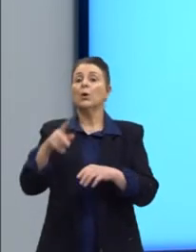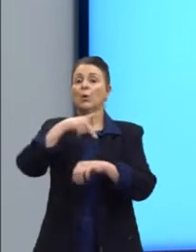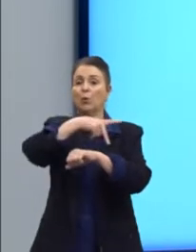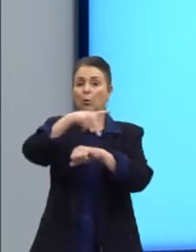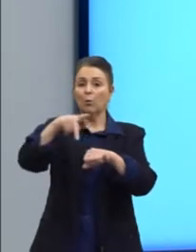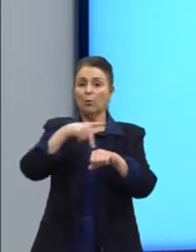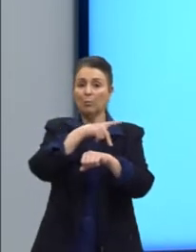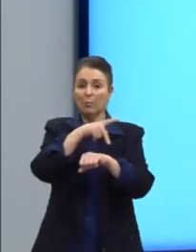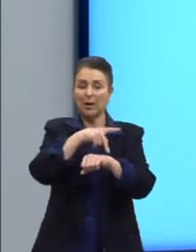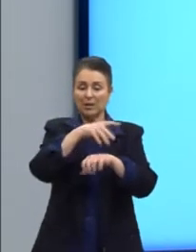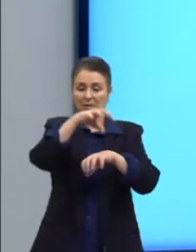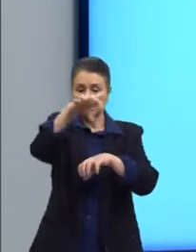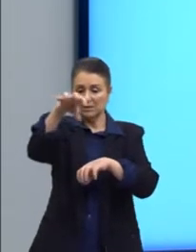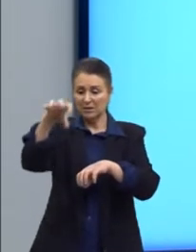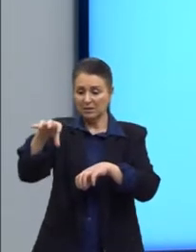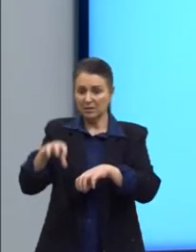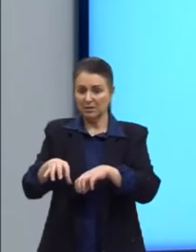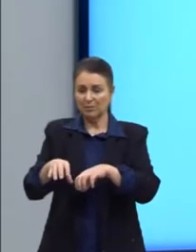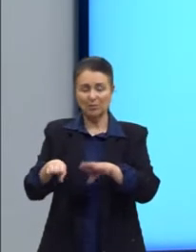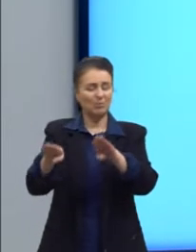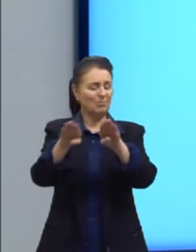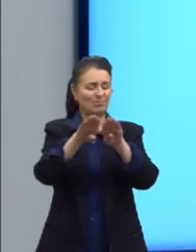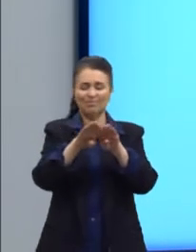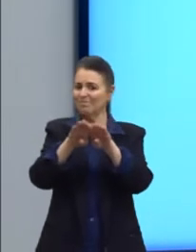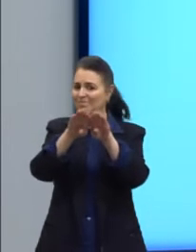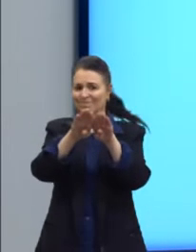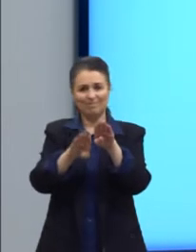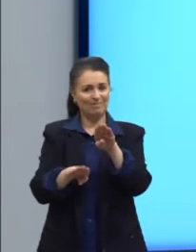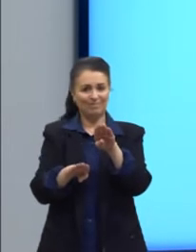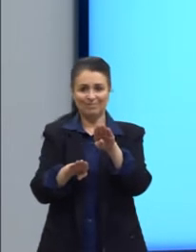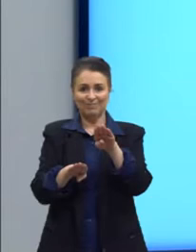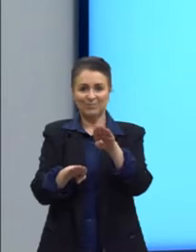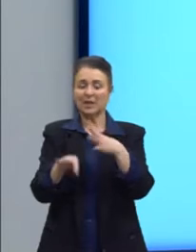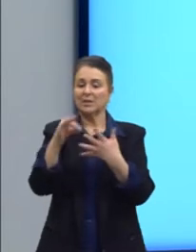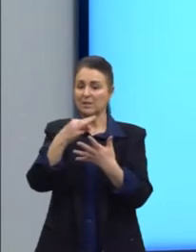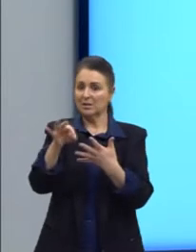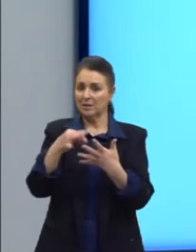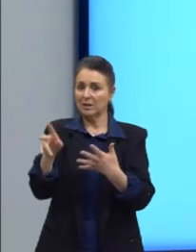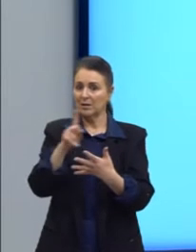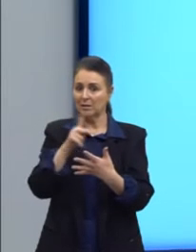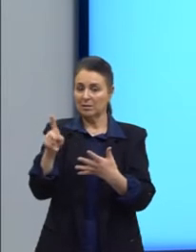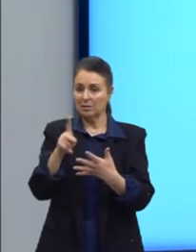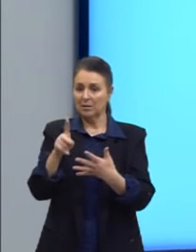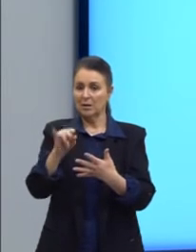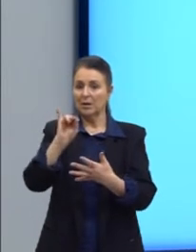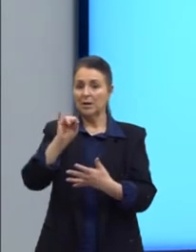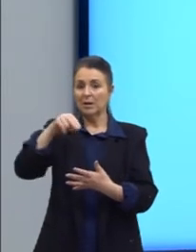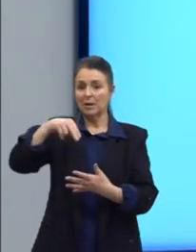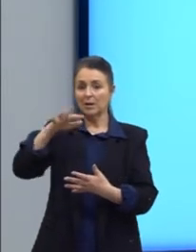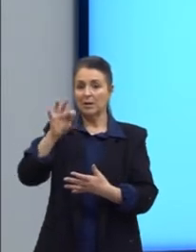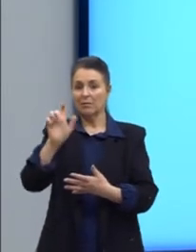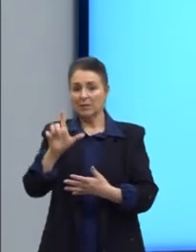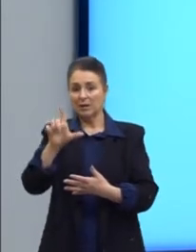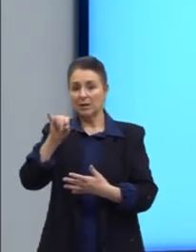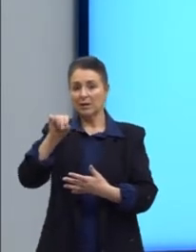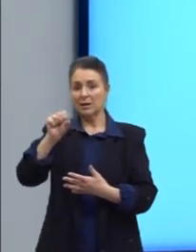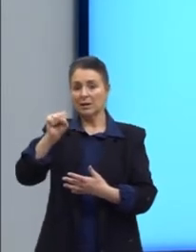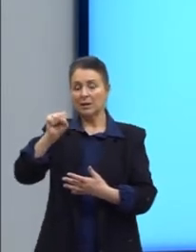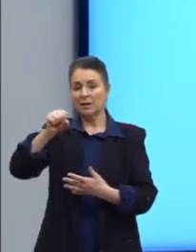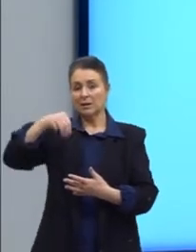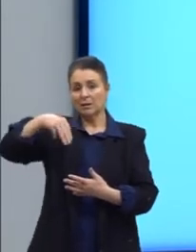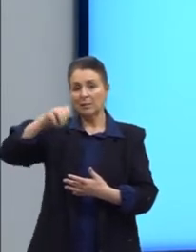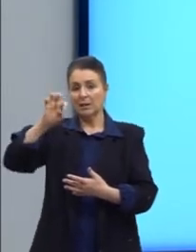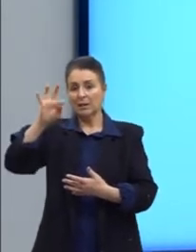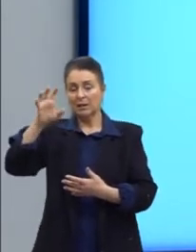e desigual. E eu já comecei destacando ali, porque é o seguinte. A palavra, infelizmente, caracteriza a